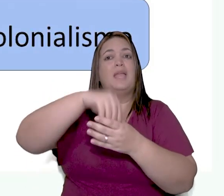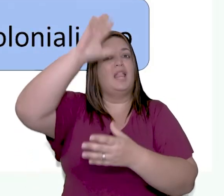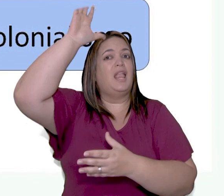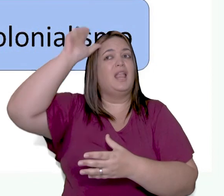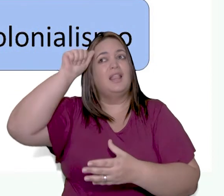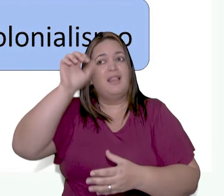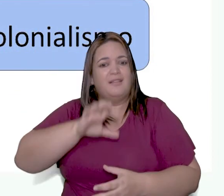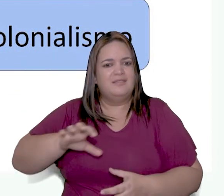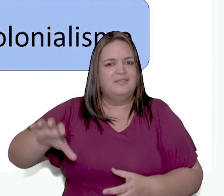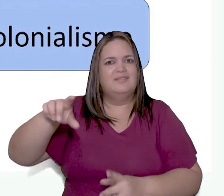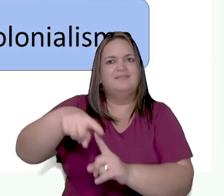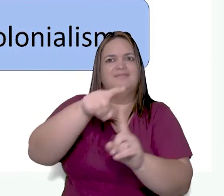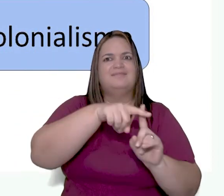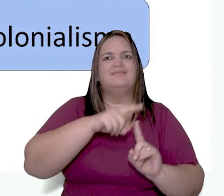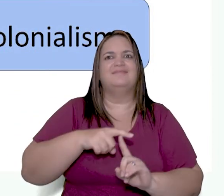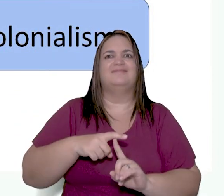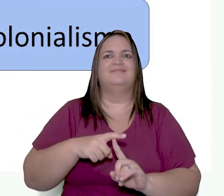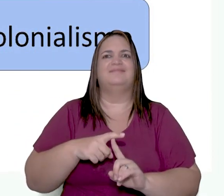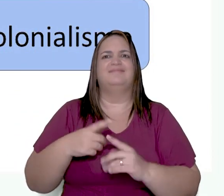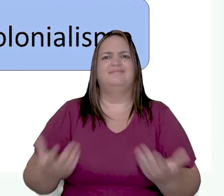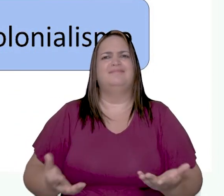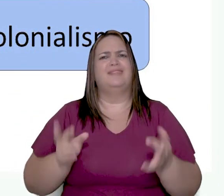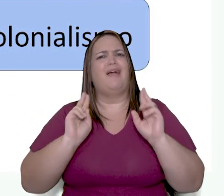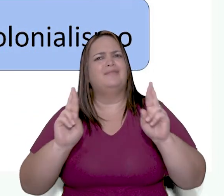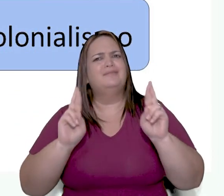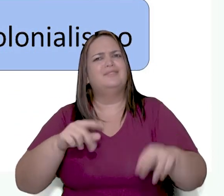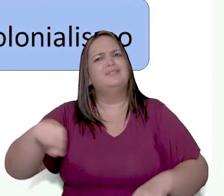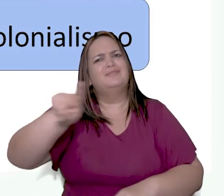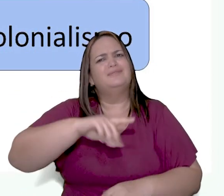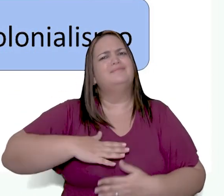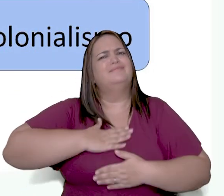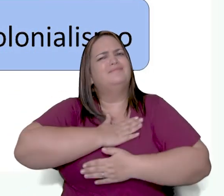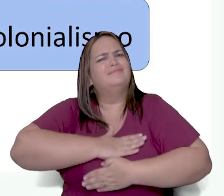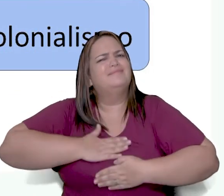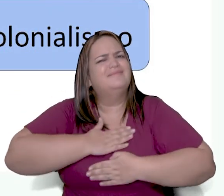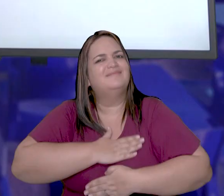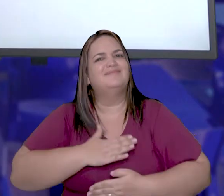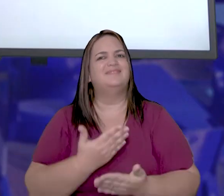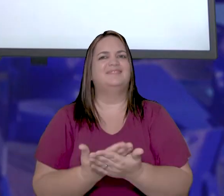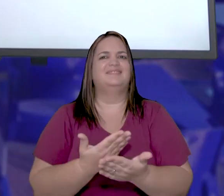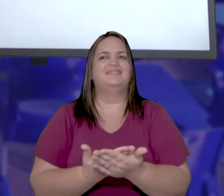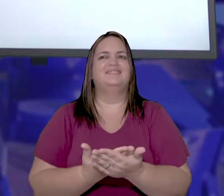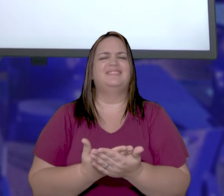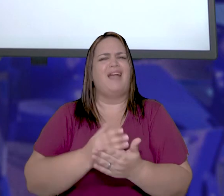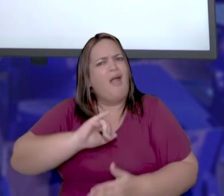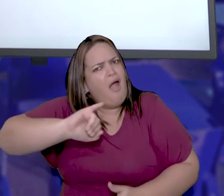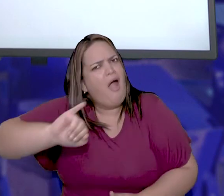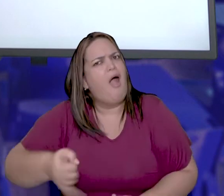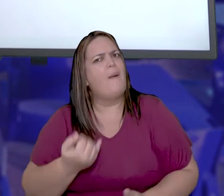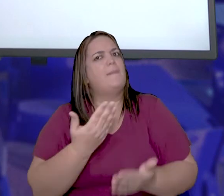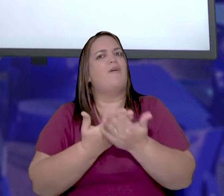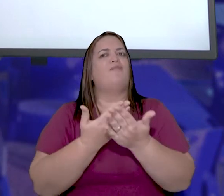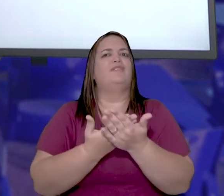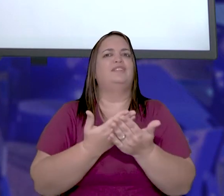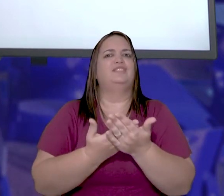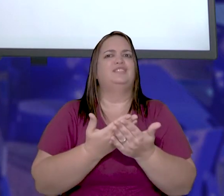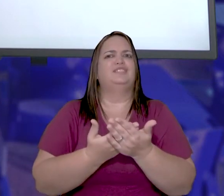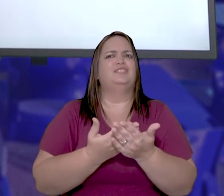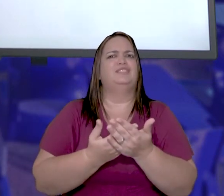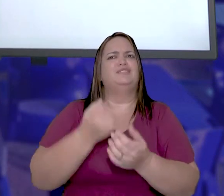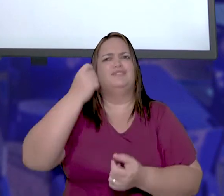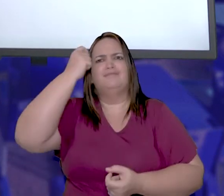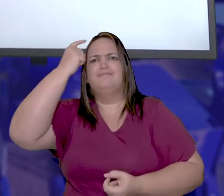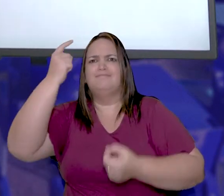neocolonialismo e os estereótipos presentes dentro do continente africano. Espero que vocês